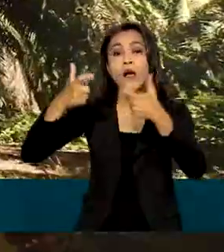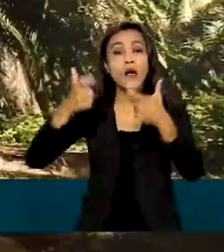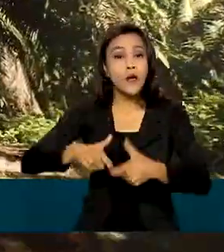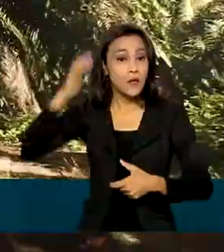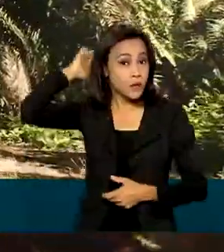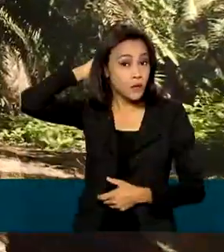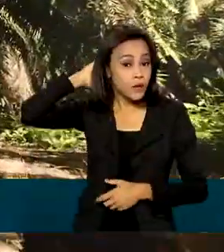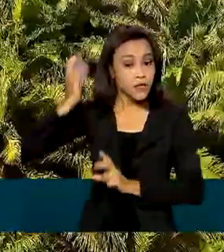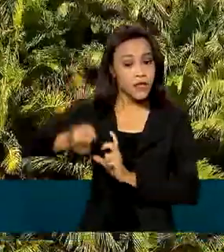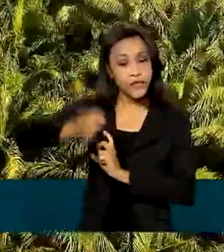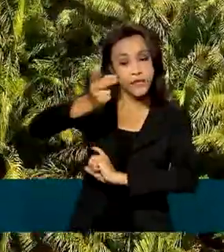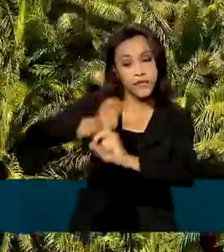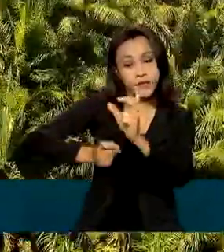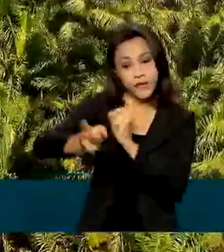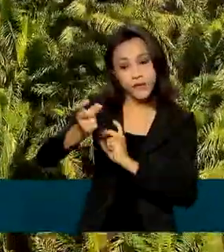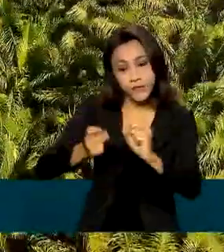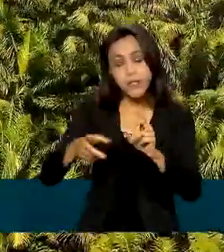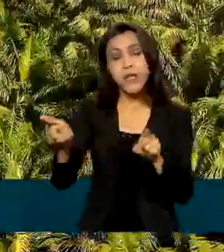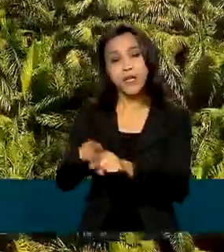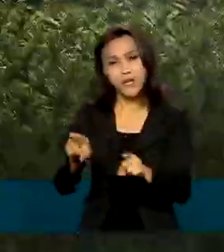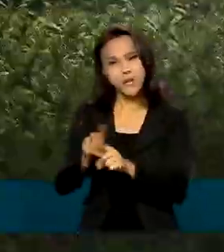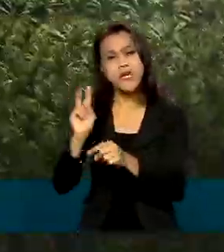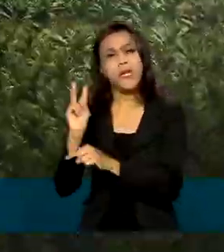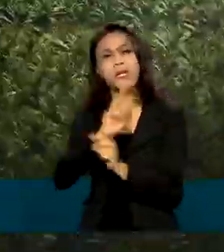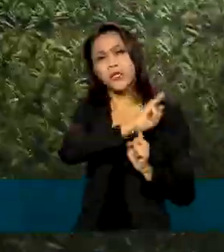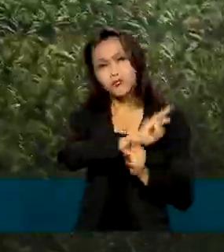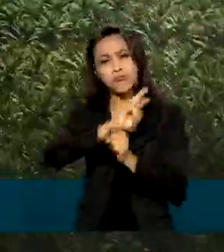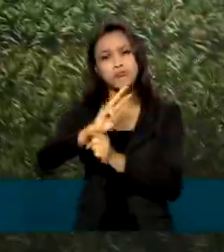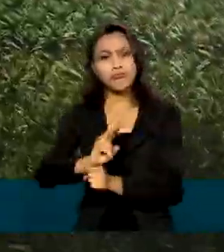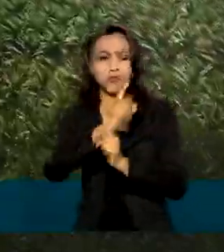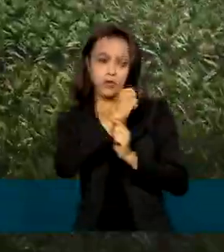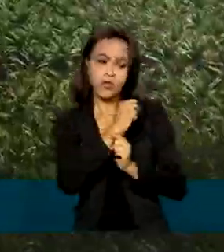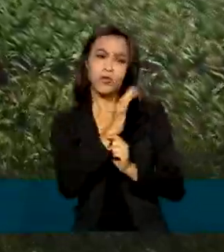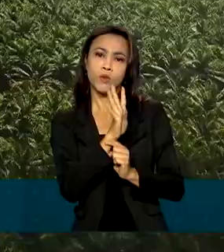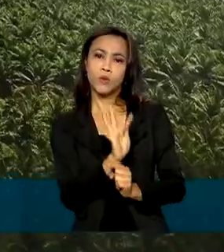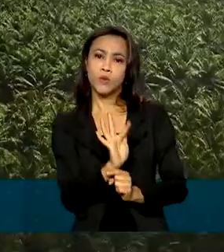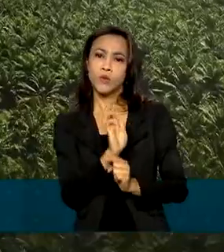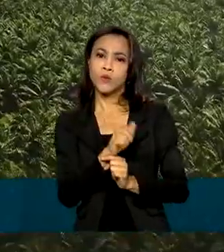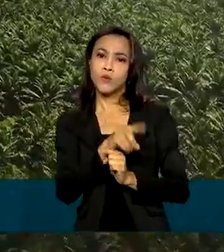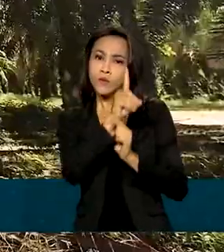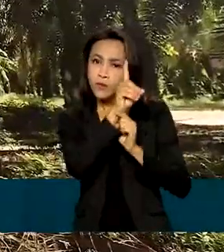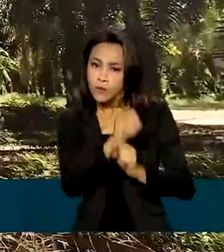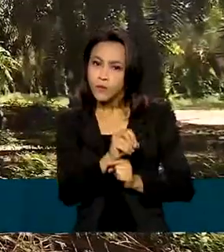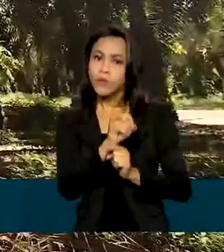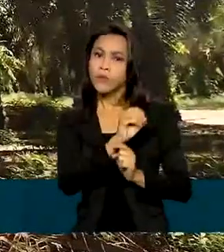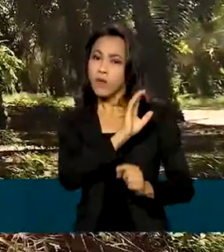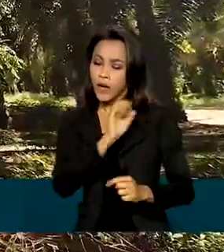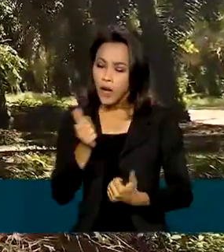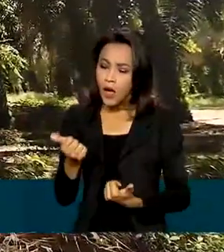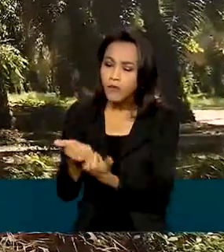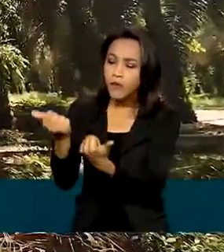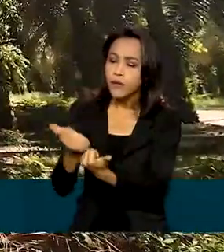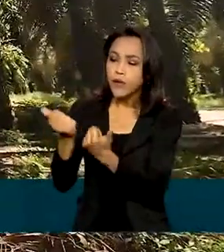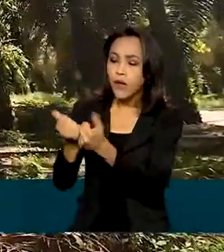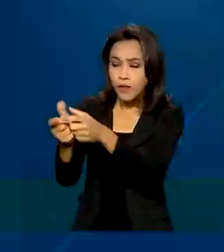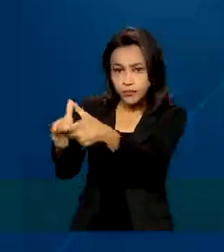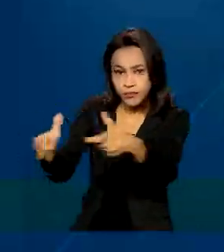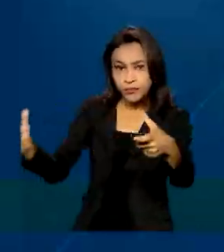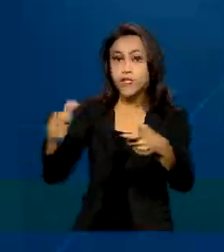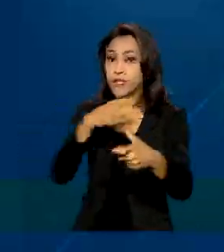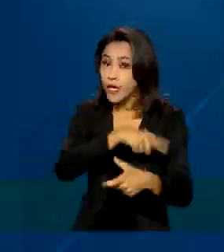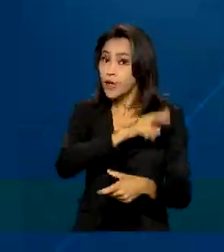fruto do Dendê. Ela também recorreu ao financiamento para ampliar o negócio, e foi do Fundo do Norte.